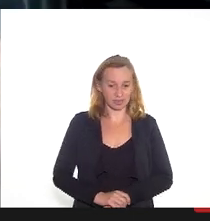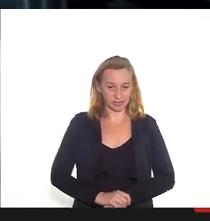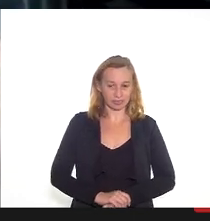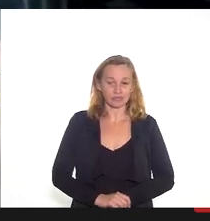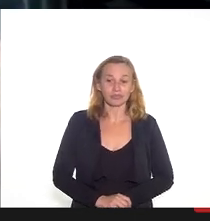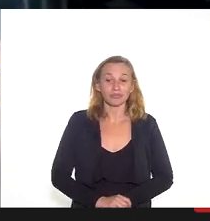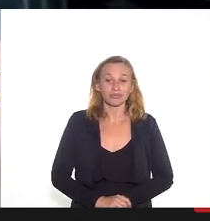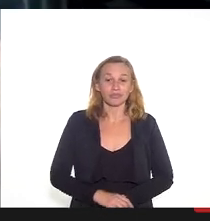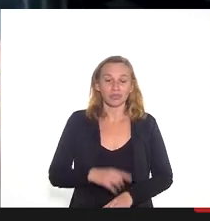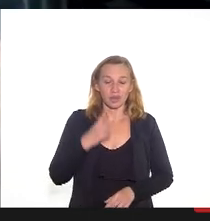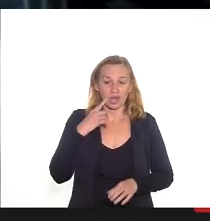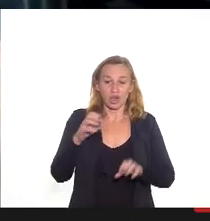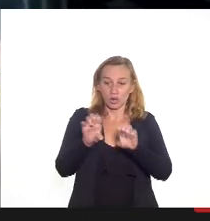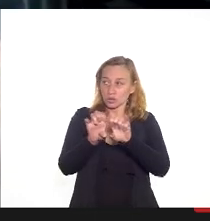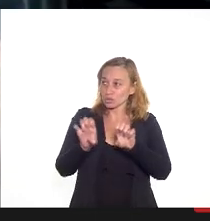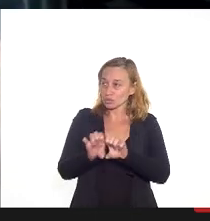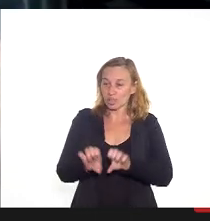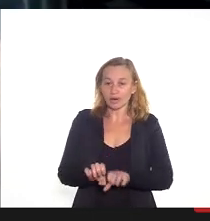ponto de vista estrutural